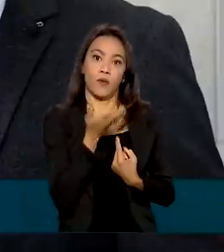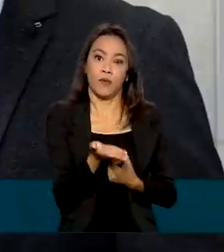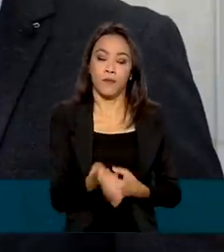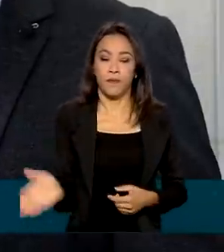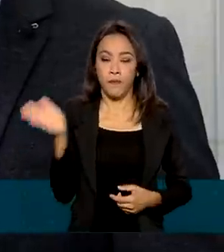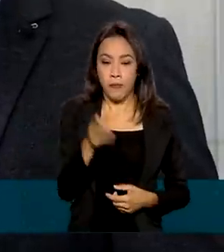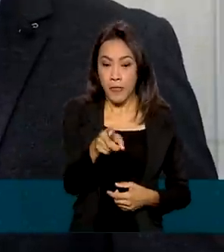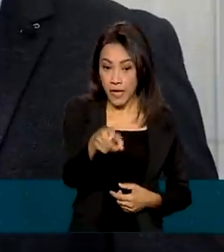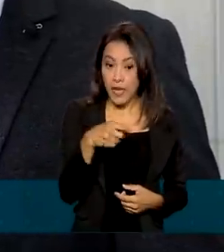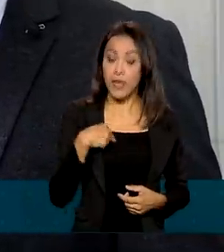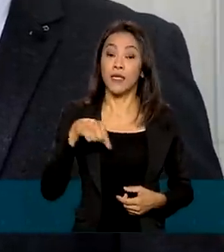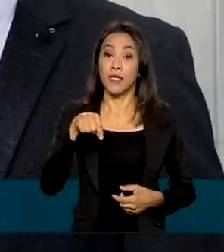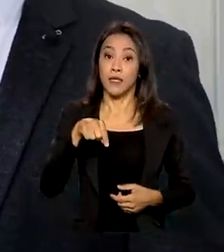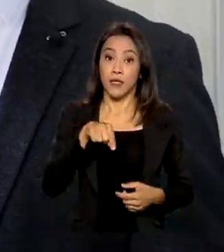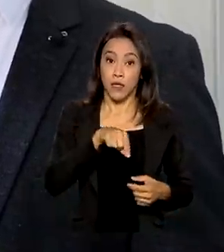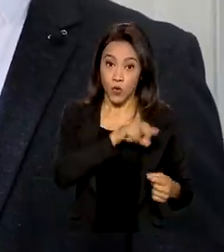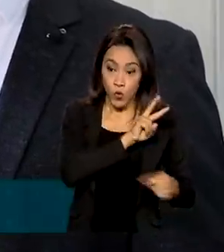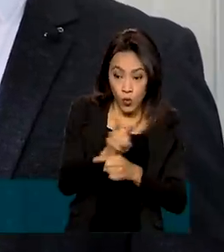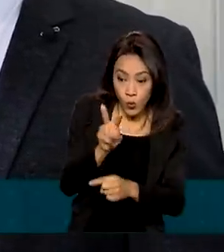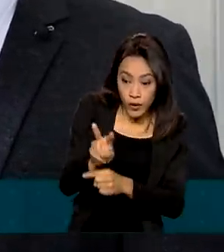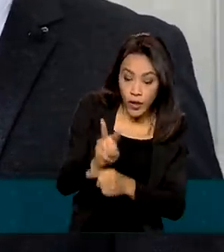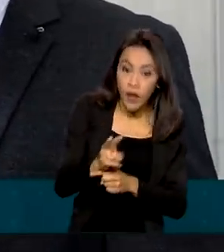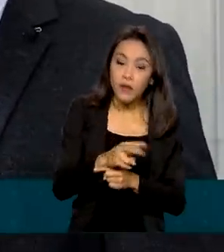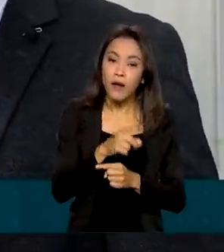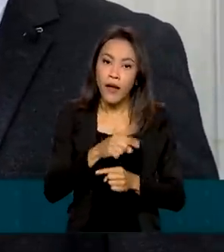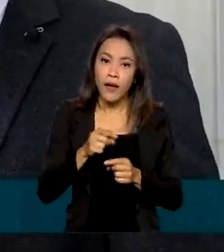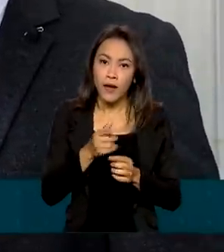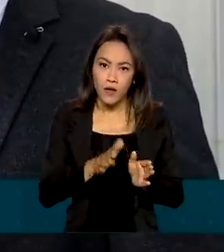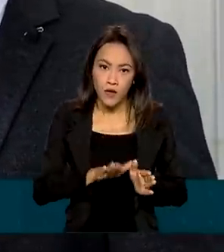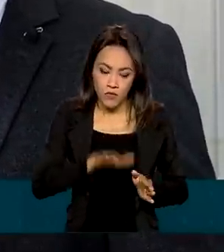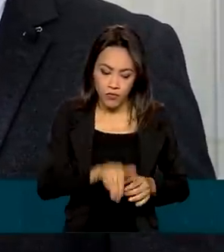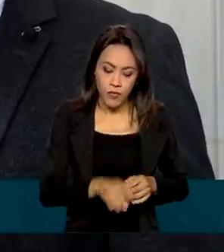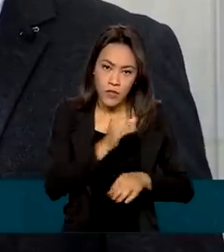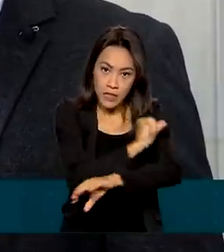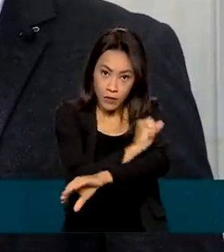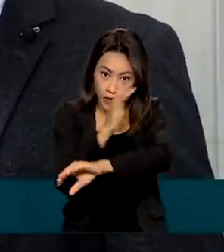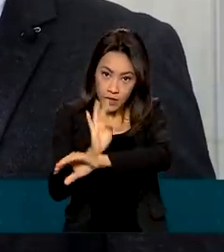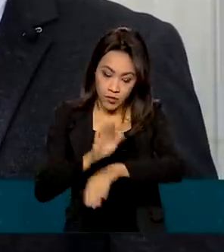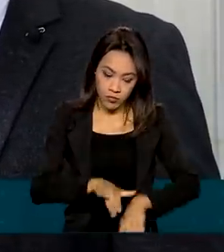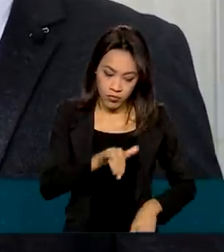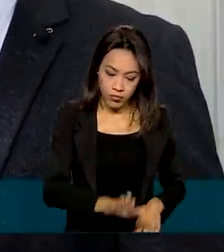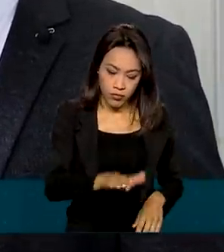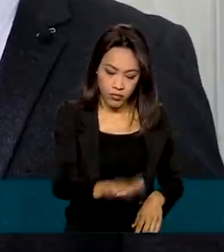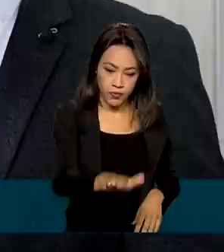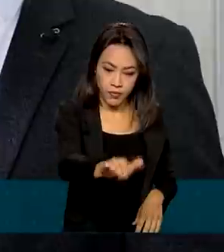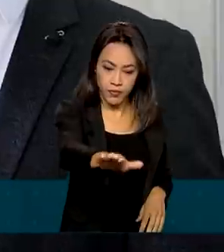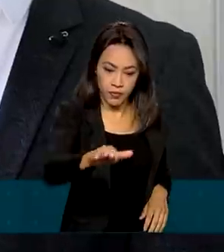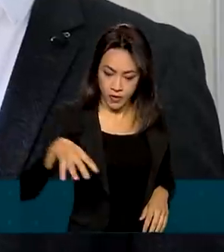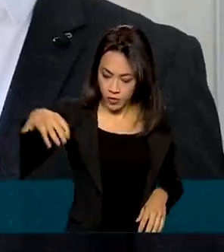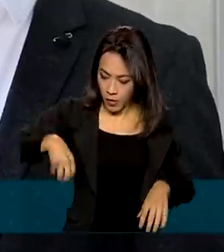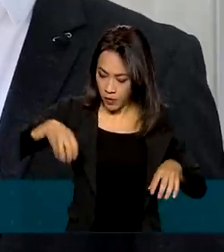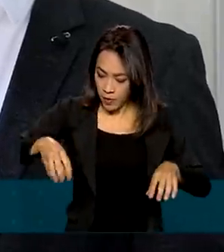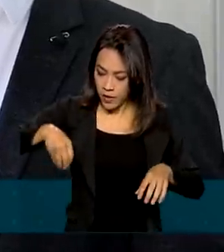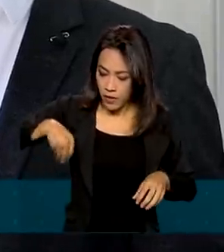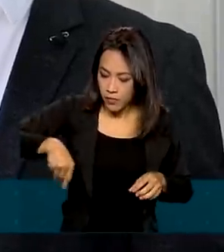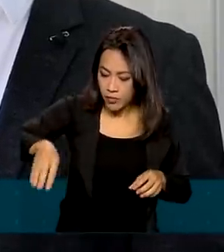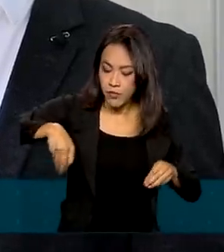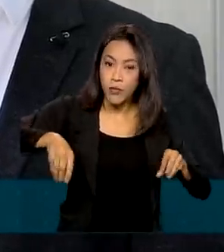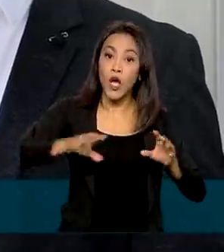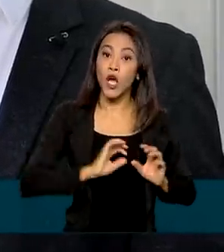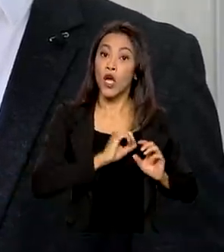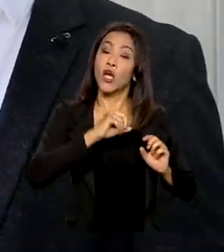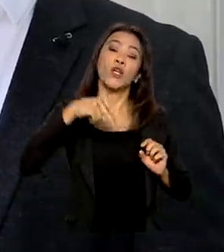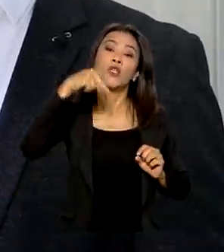irrigação da Codevasp estão localizados ao longo da margem do Rio São Francisco. Nós temos 36 perímetros distribuídos entre o norte de Minas,